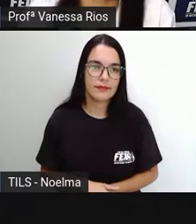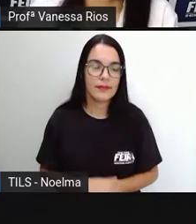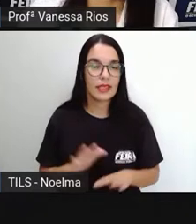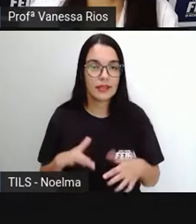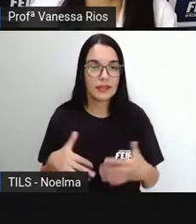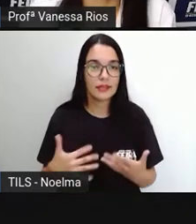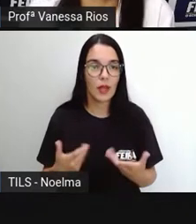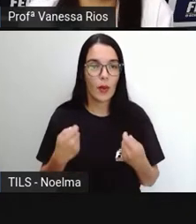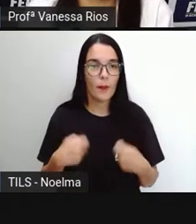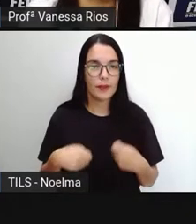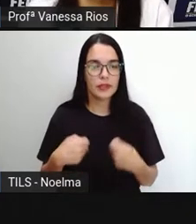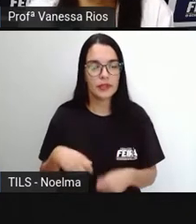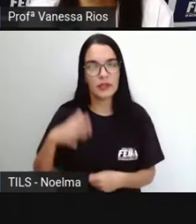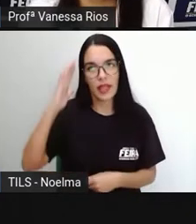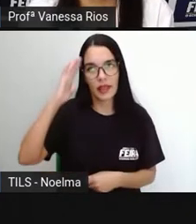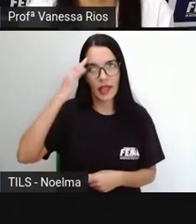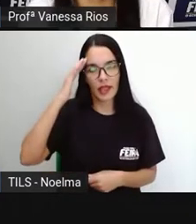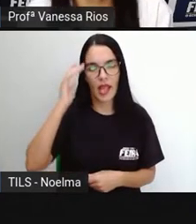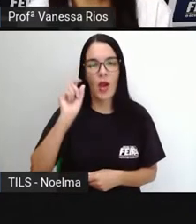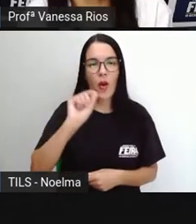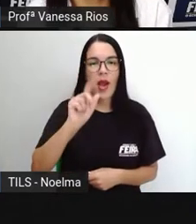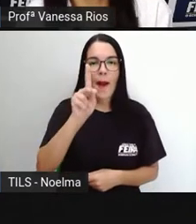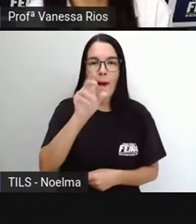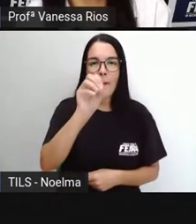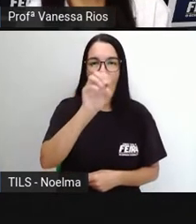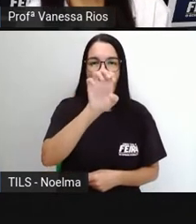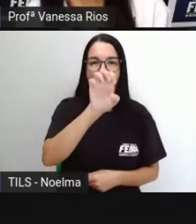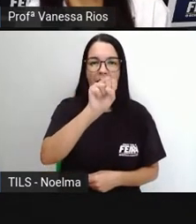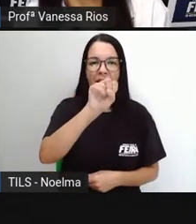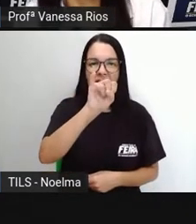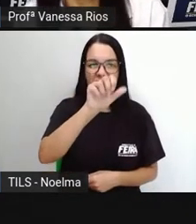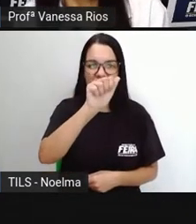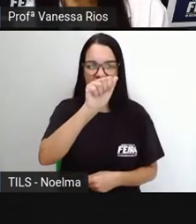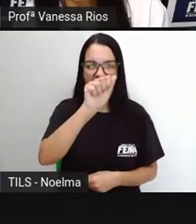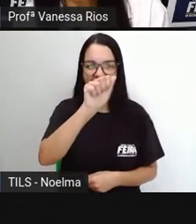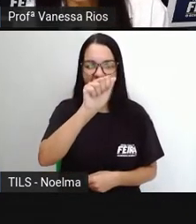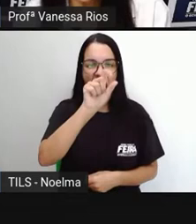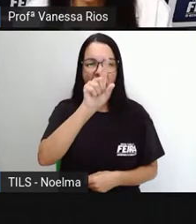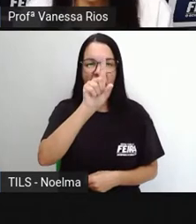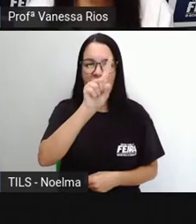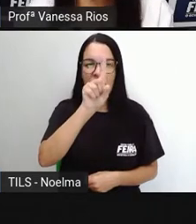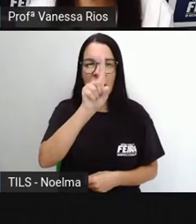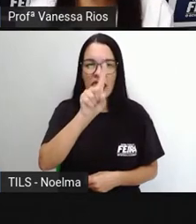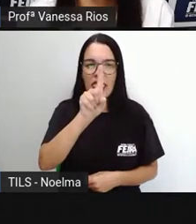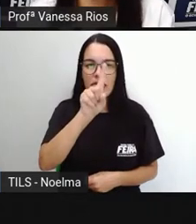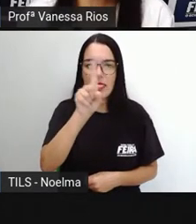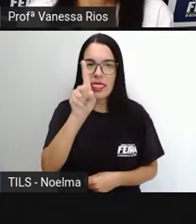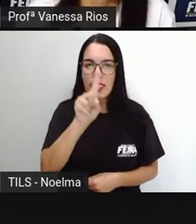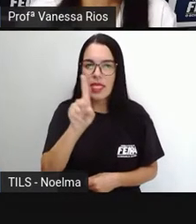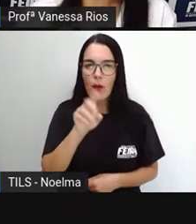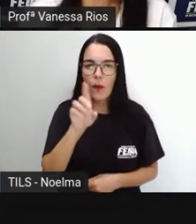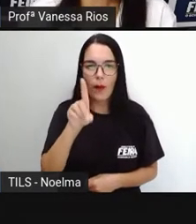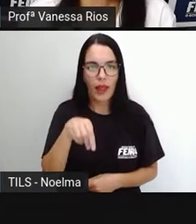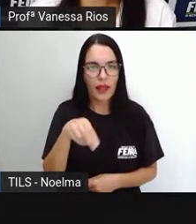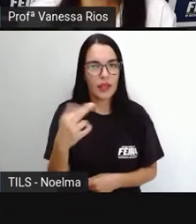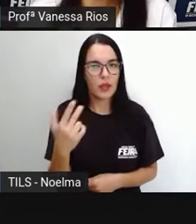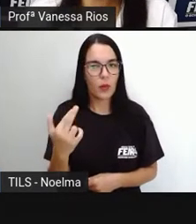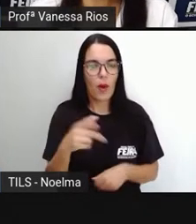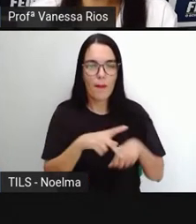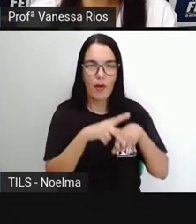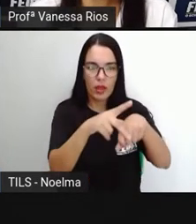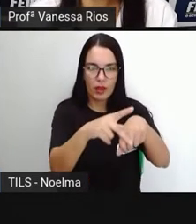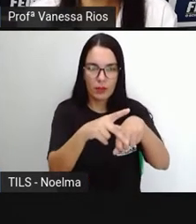compreender que poesia não é a mesma coisa que poema. Olhem só.